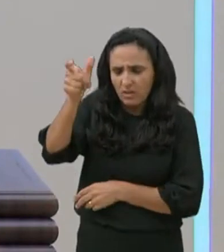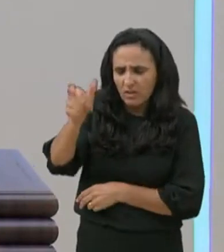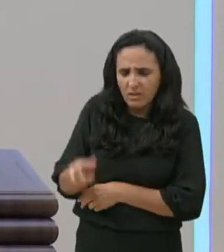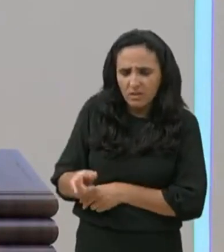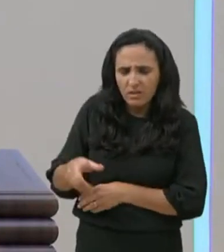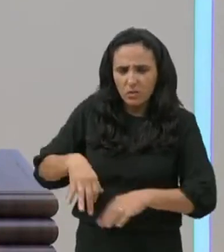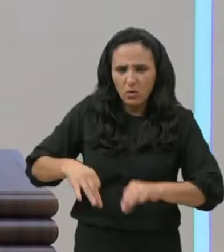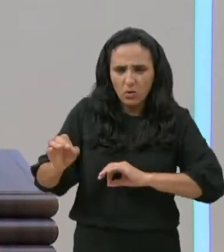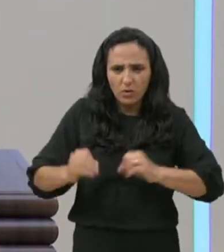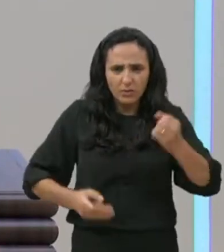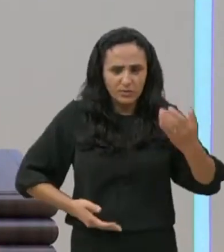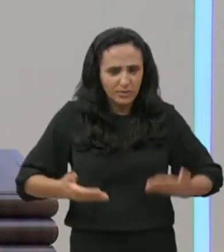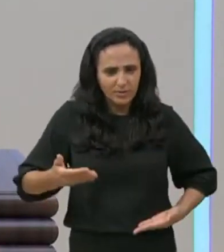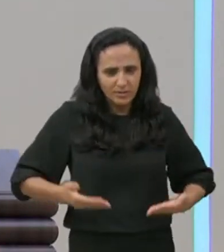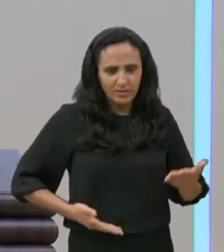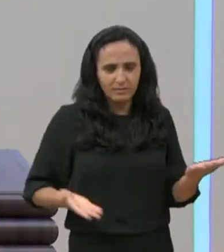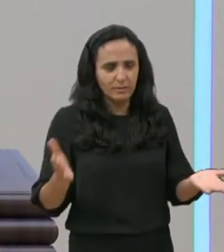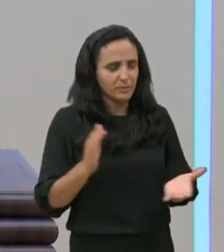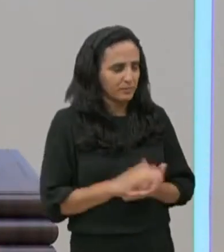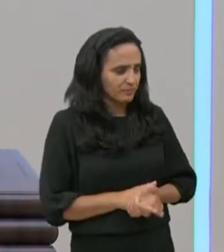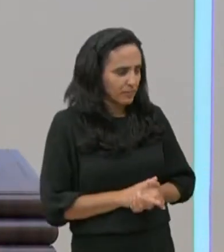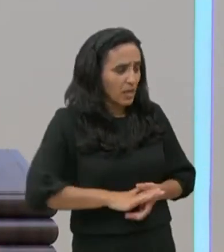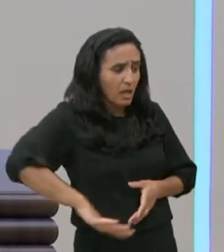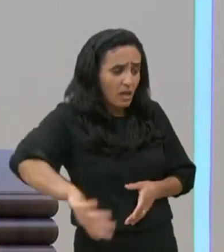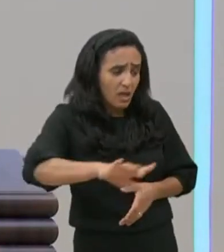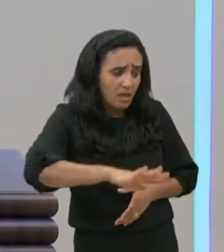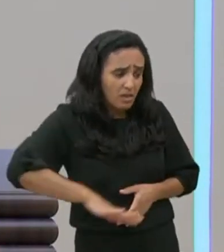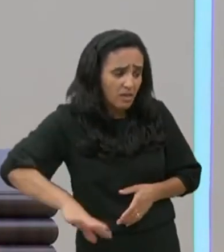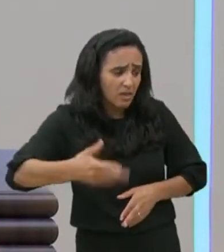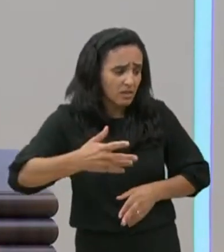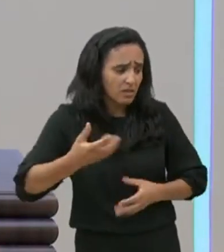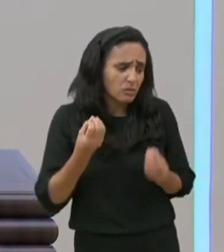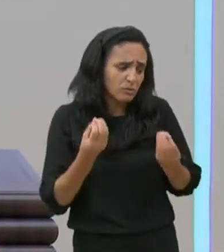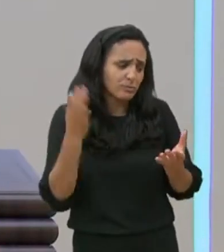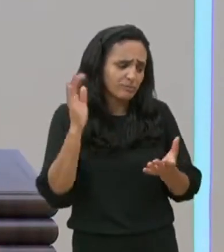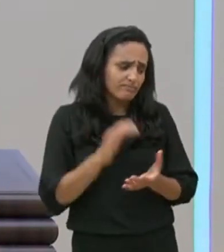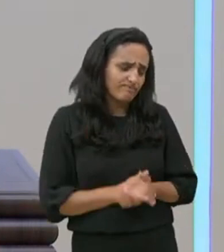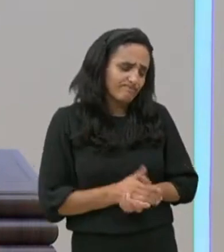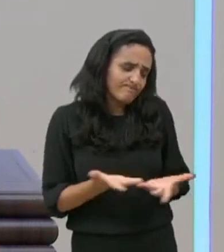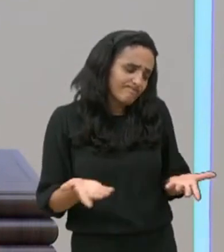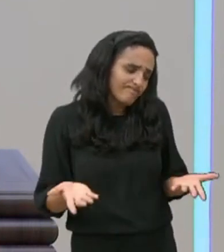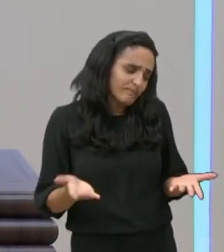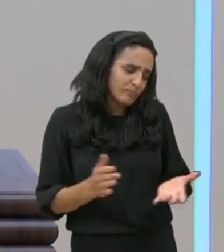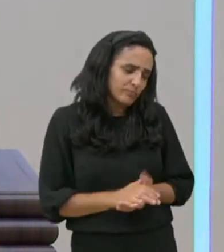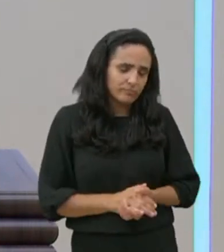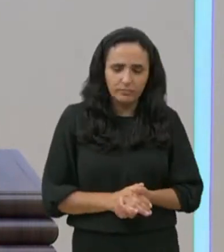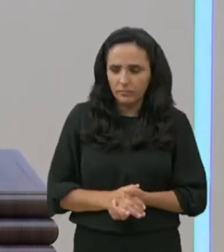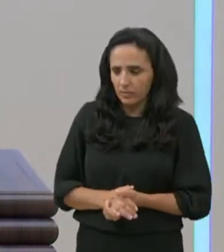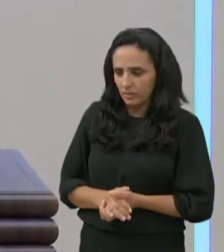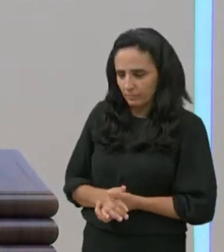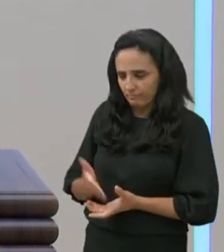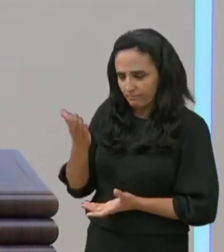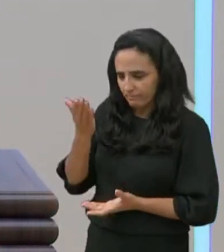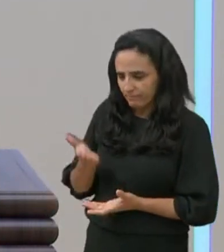construiu nossa sinagoga, tem serviço, prestado para o teu reino, mas ele olha, aquele homem seturião, demonstra